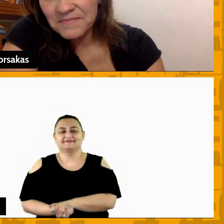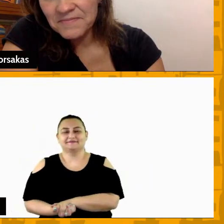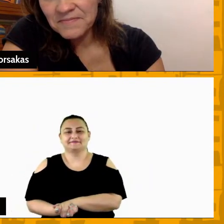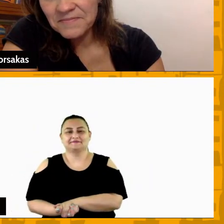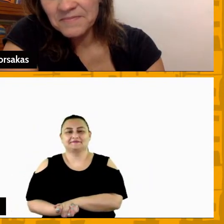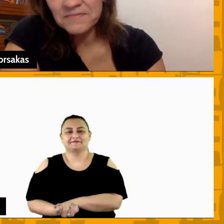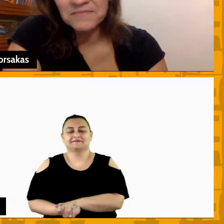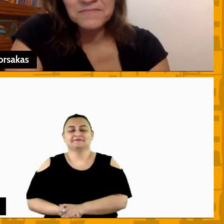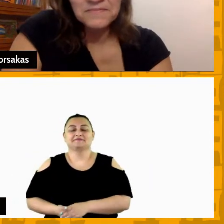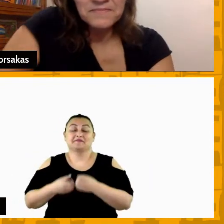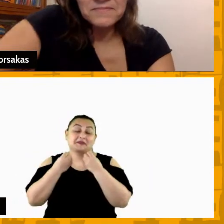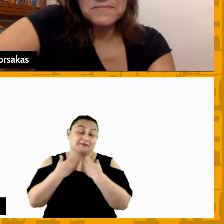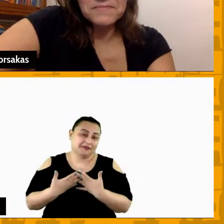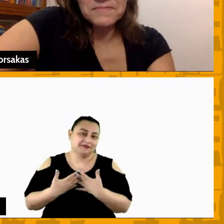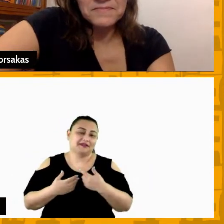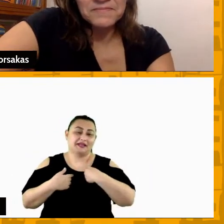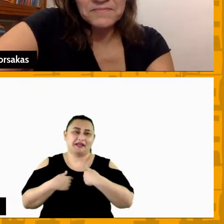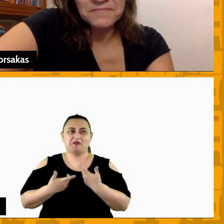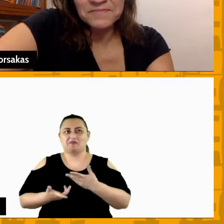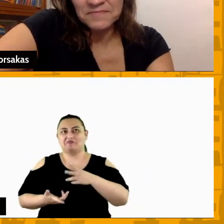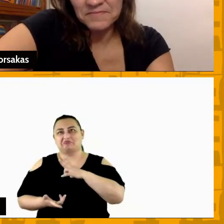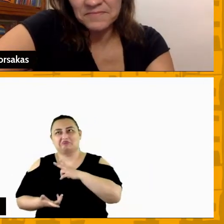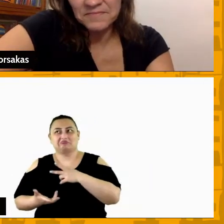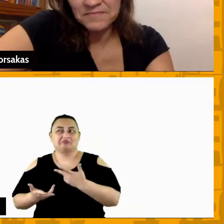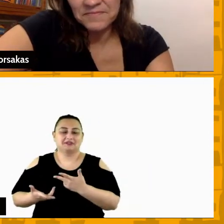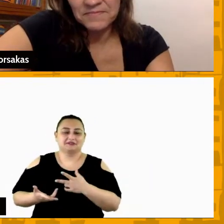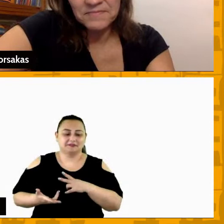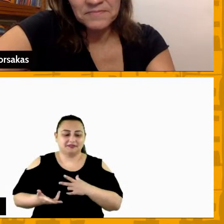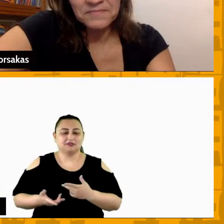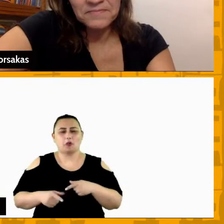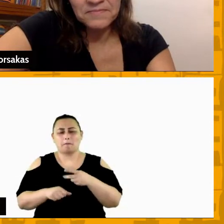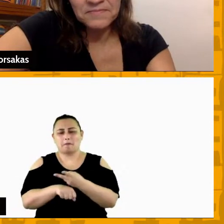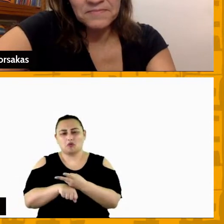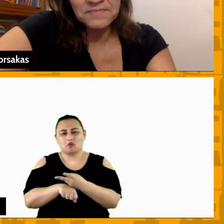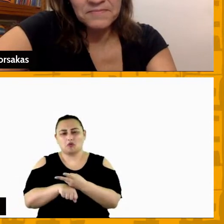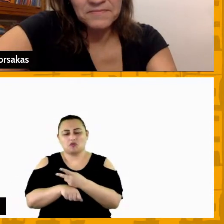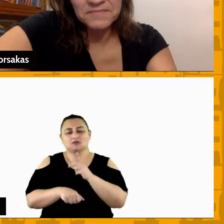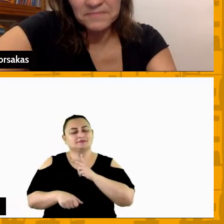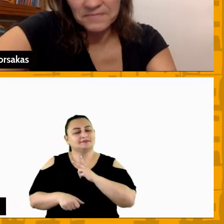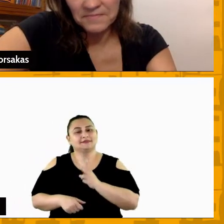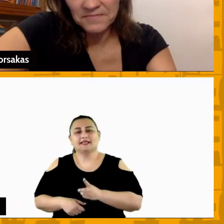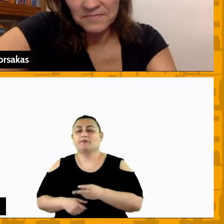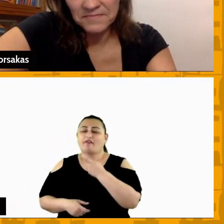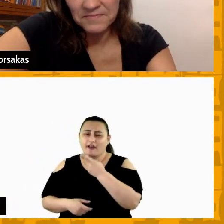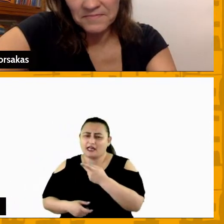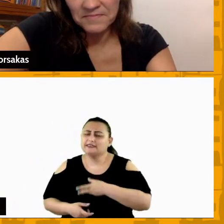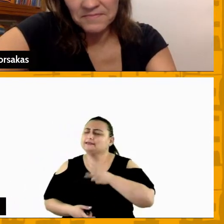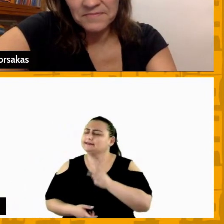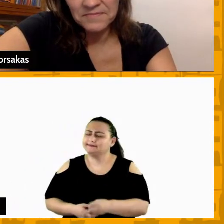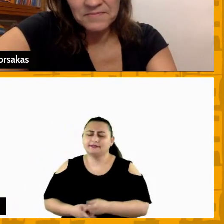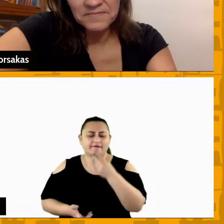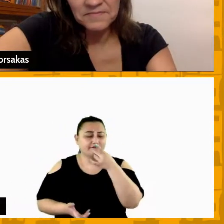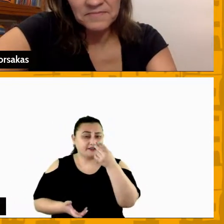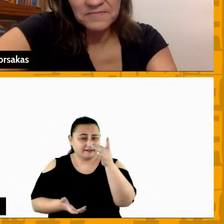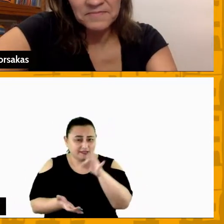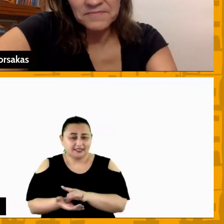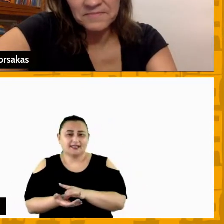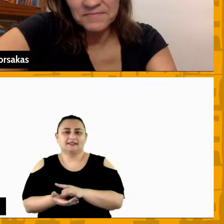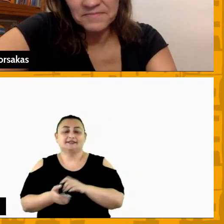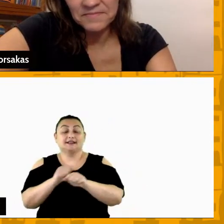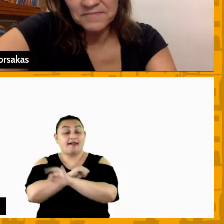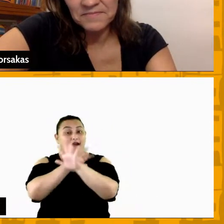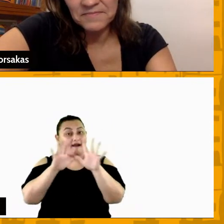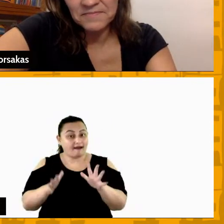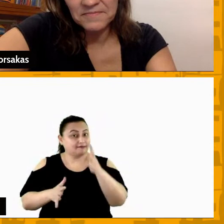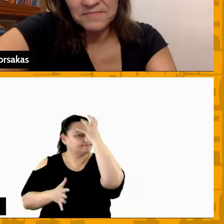bom eu particularmente a gente eu procuro ser muito franco sincero falar de uma forma clara